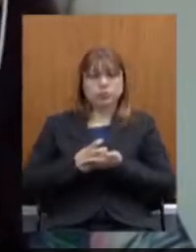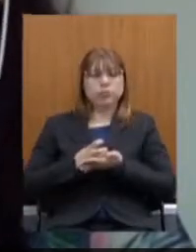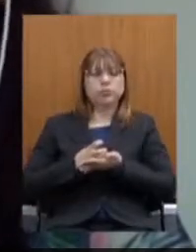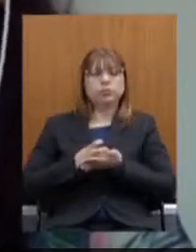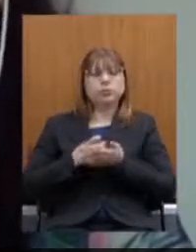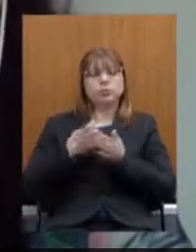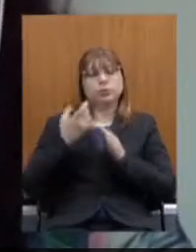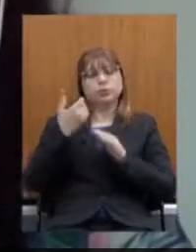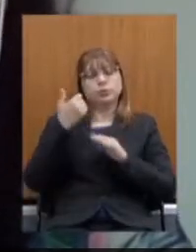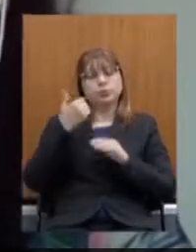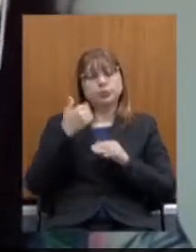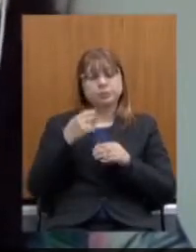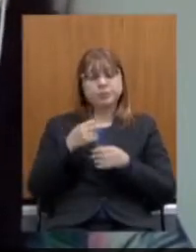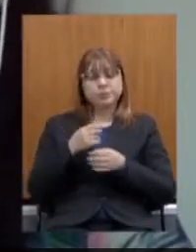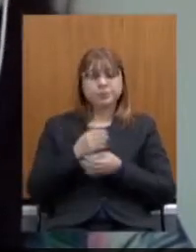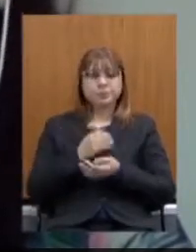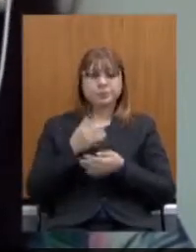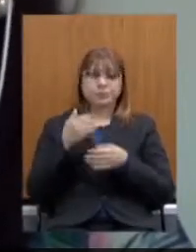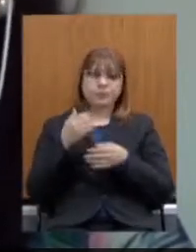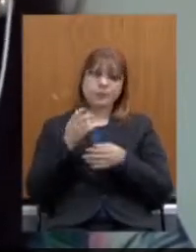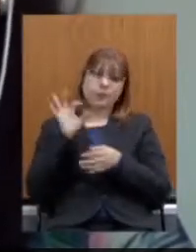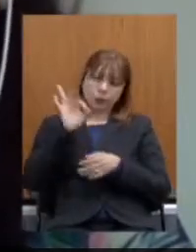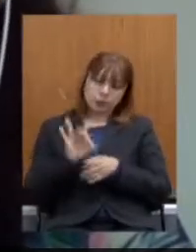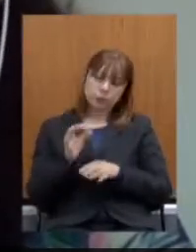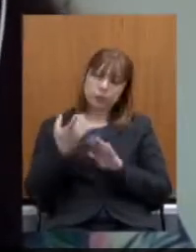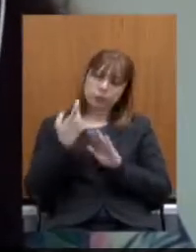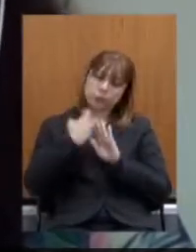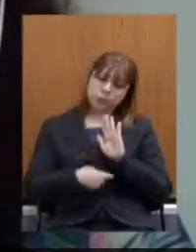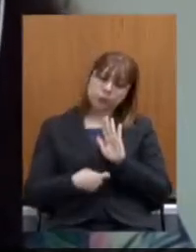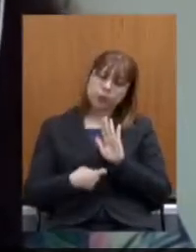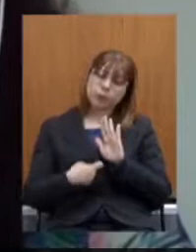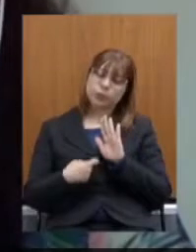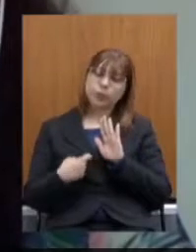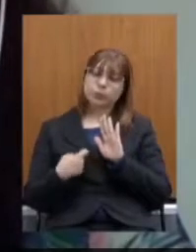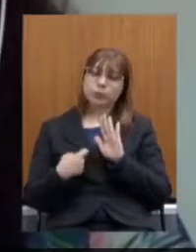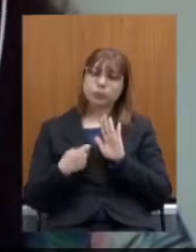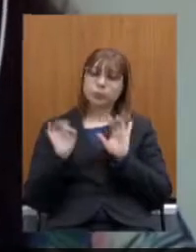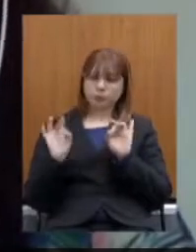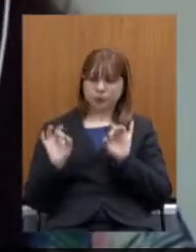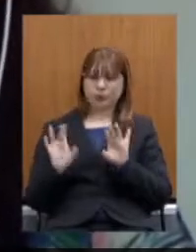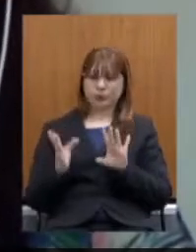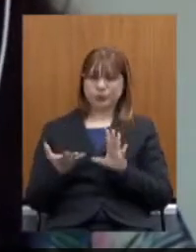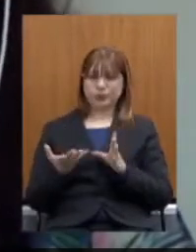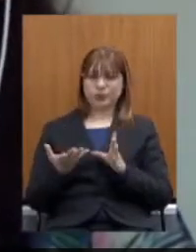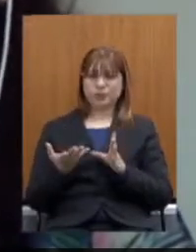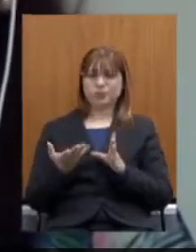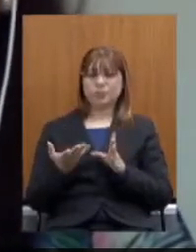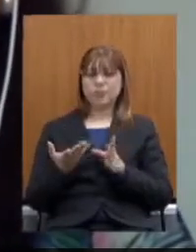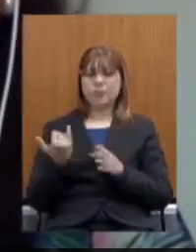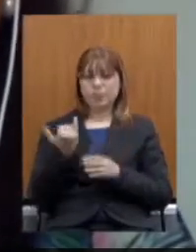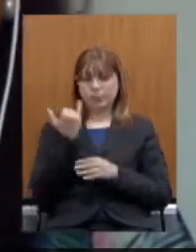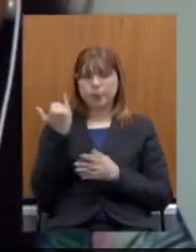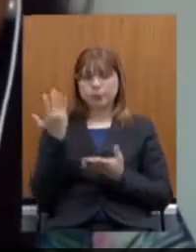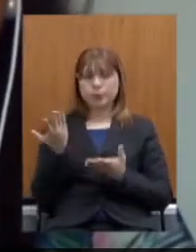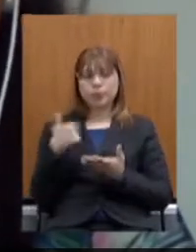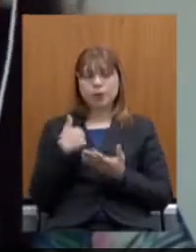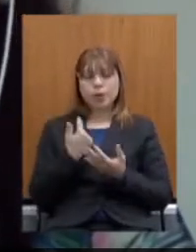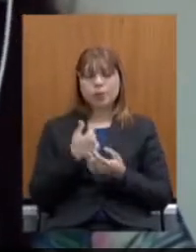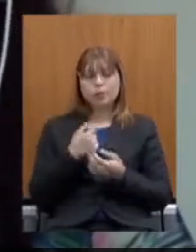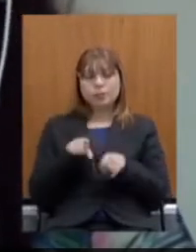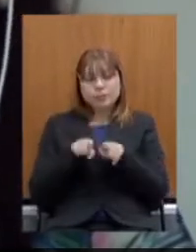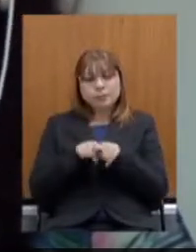Importante iniciativa para todos os servidores e eu faço um agradecimento